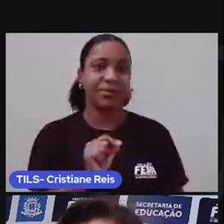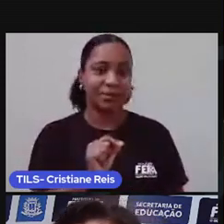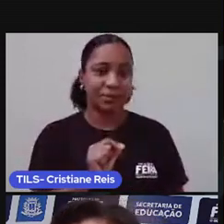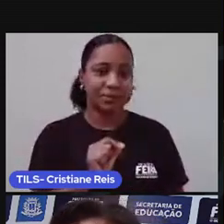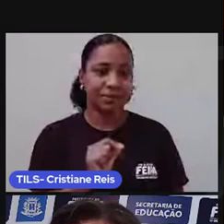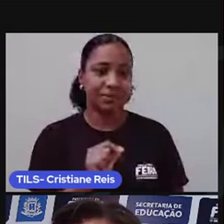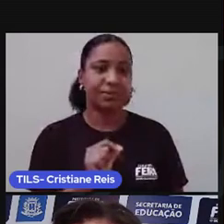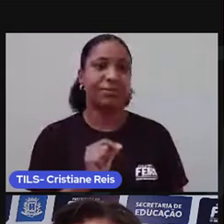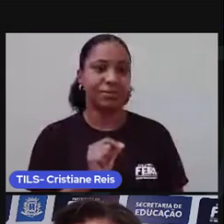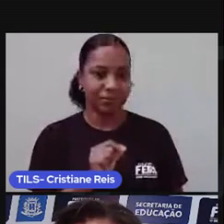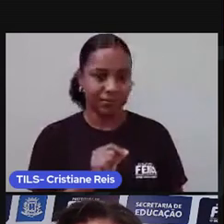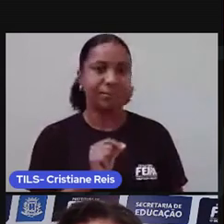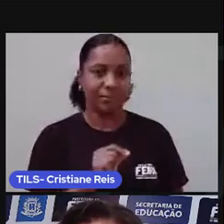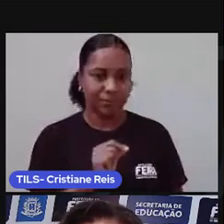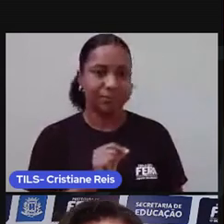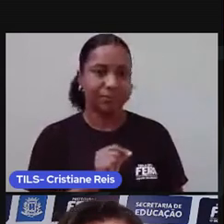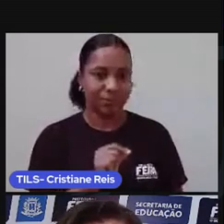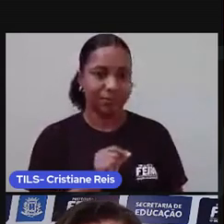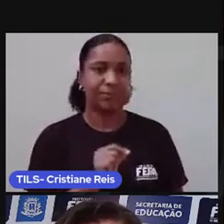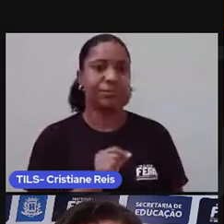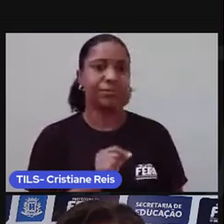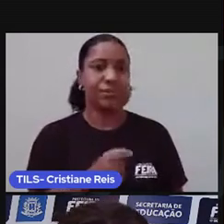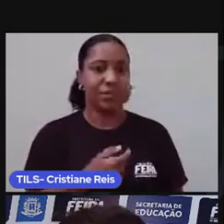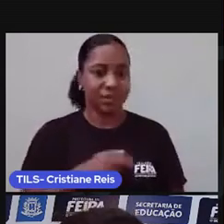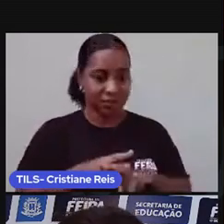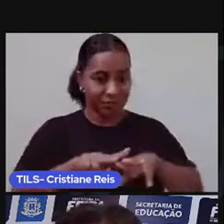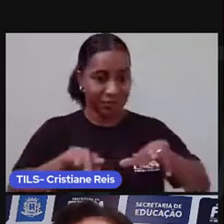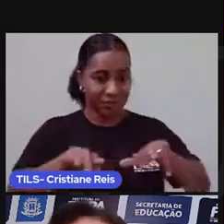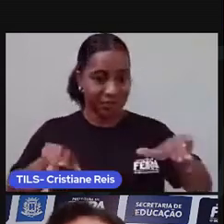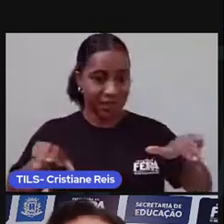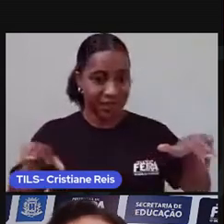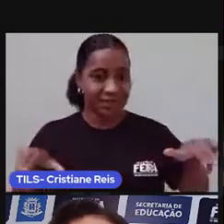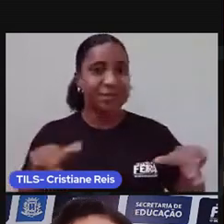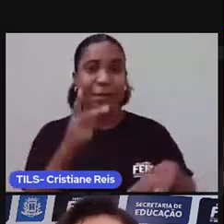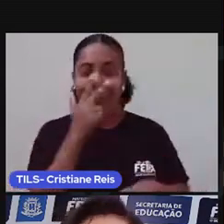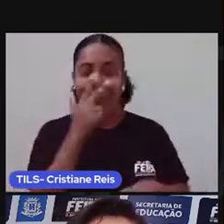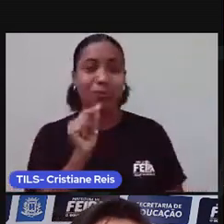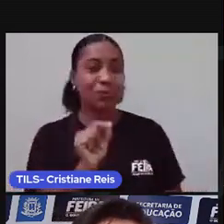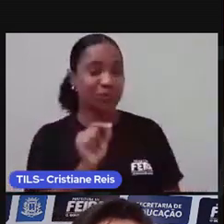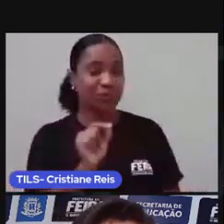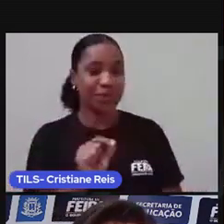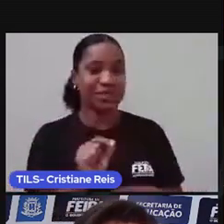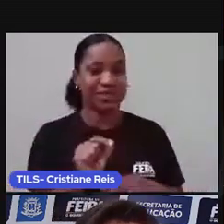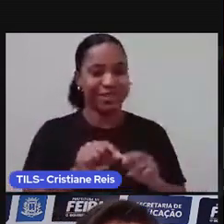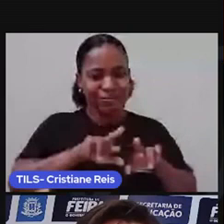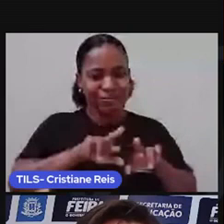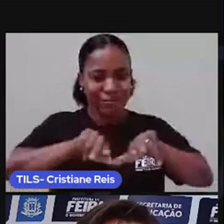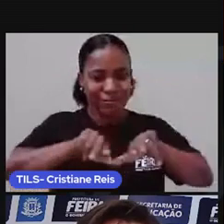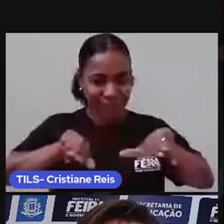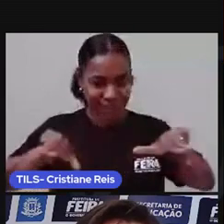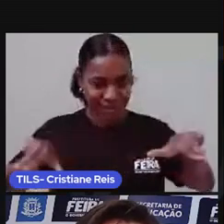está no tema de nossa aula de hoje. Diversity. Se parece com diversidade.